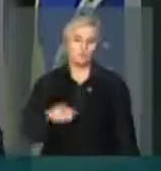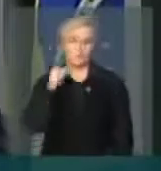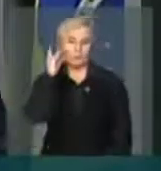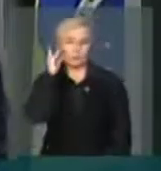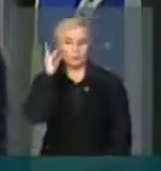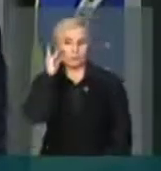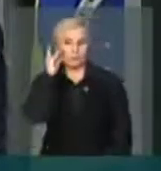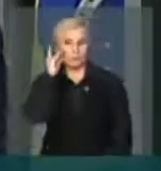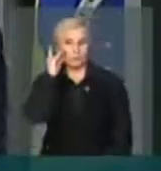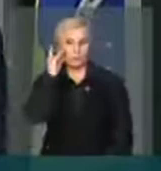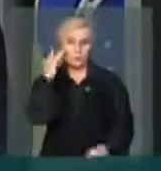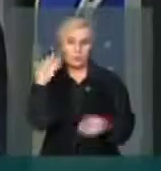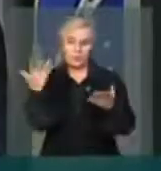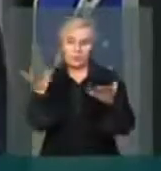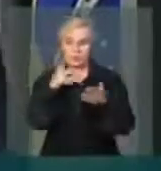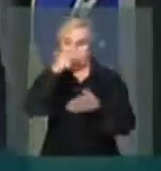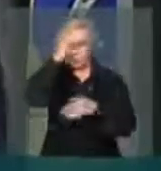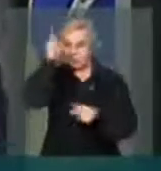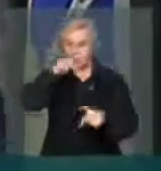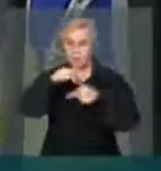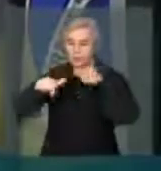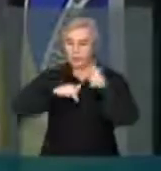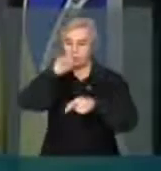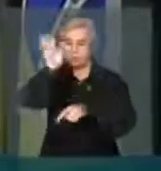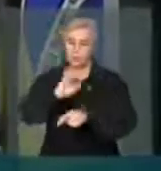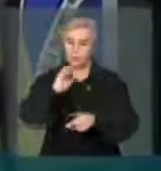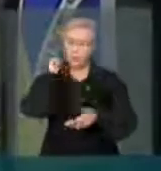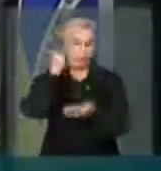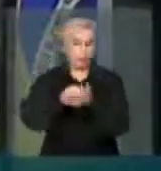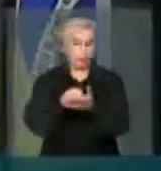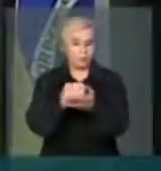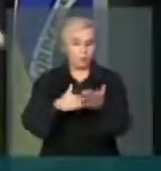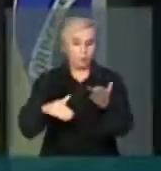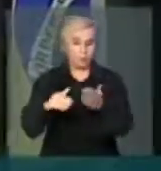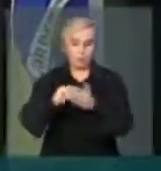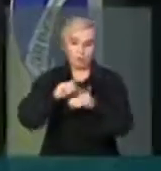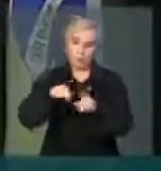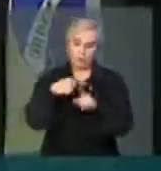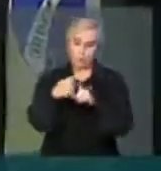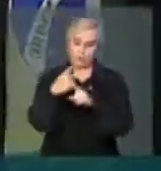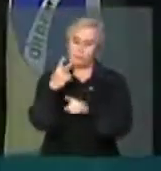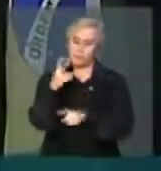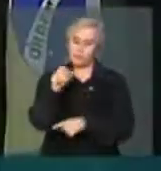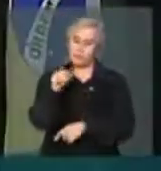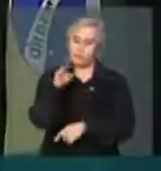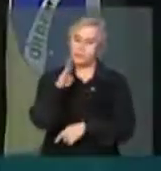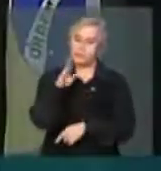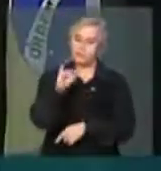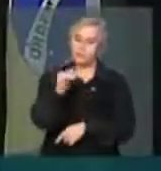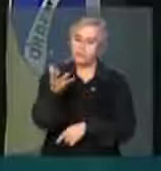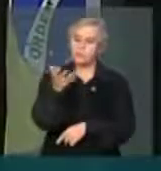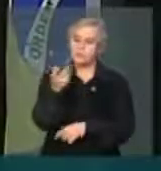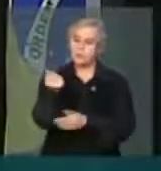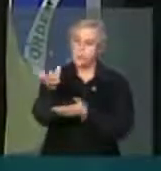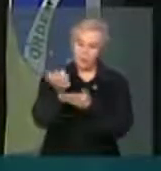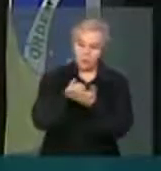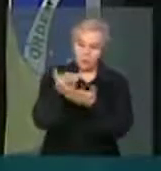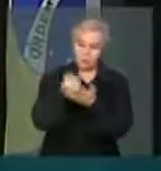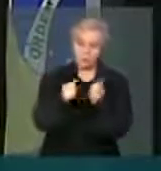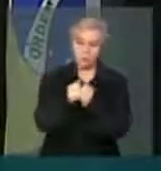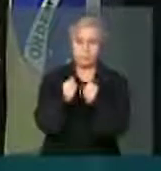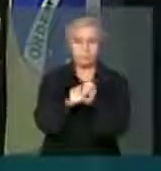paga pelo trabalhador brasileiro, somado aos 20 bilhões que ele quer de arrecadação.